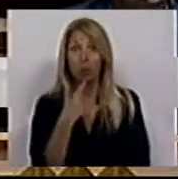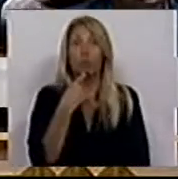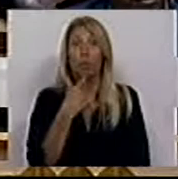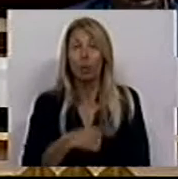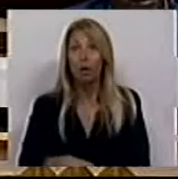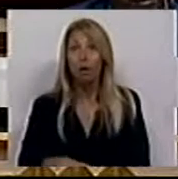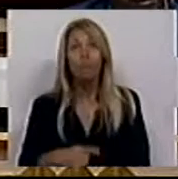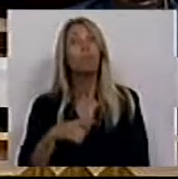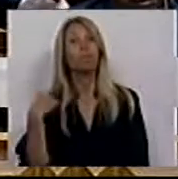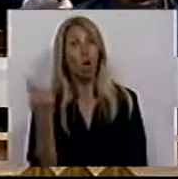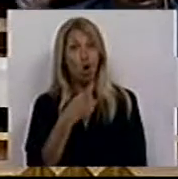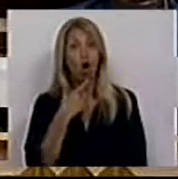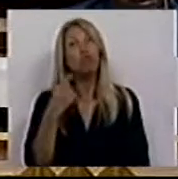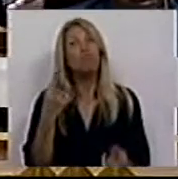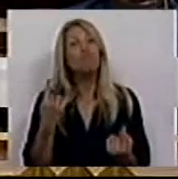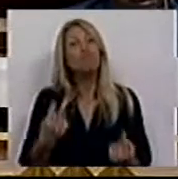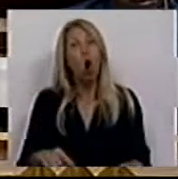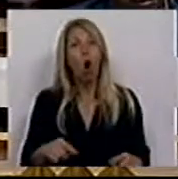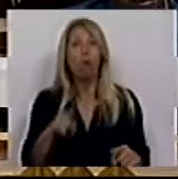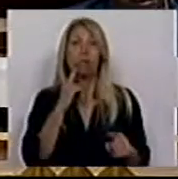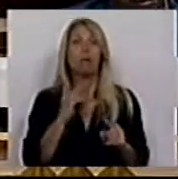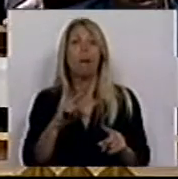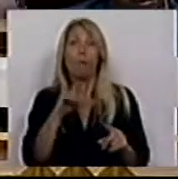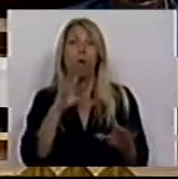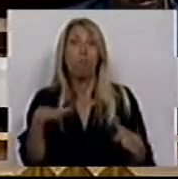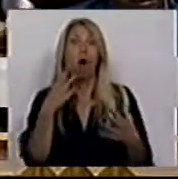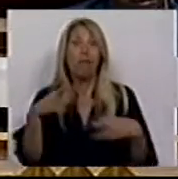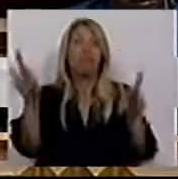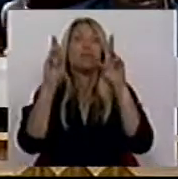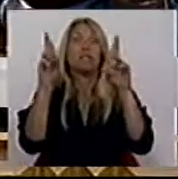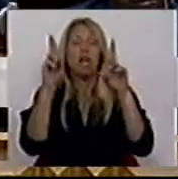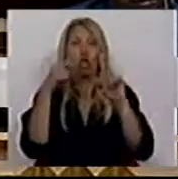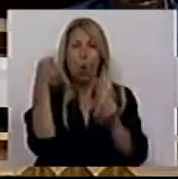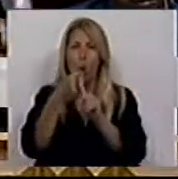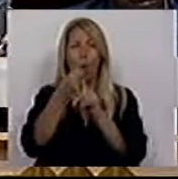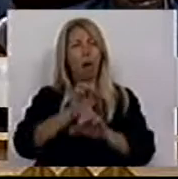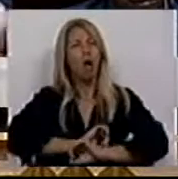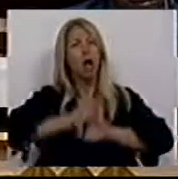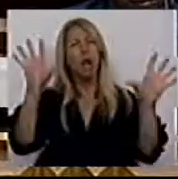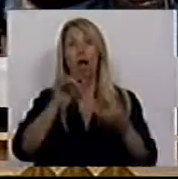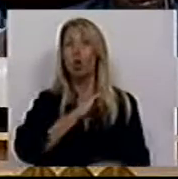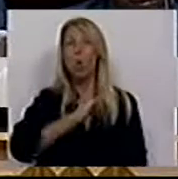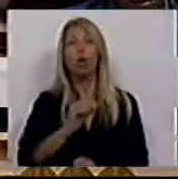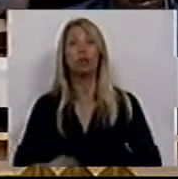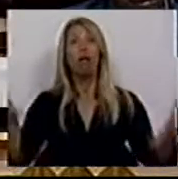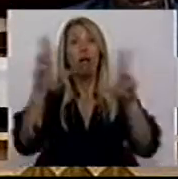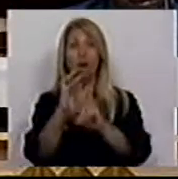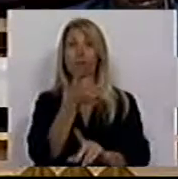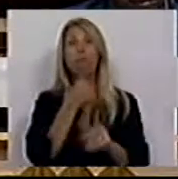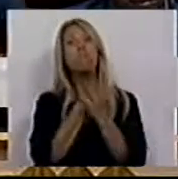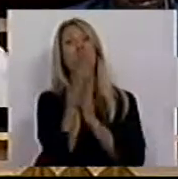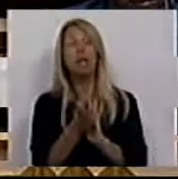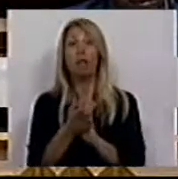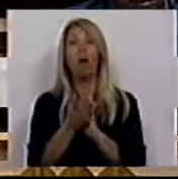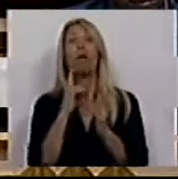E portanto nós só podemos aqui desejar não só um combate claro contra novas medidas de desorçamentação e diminuição de